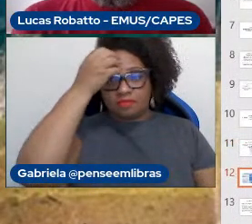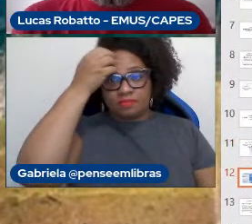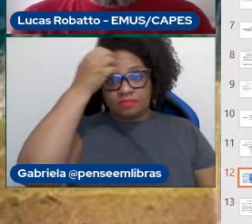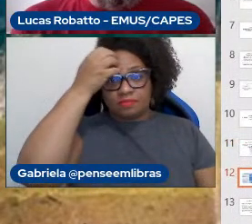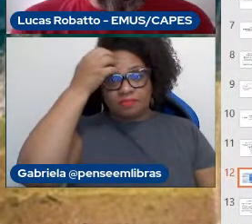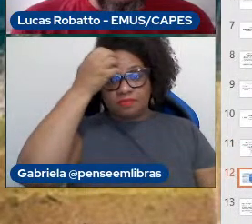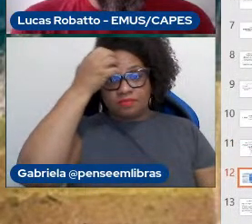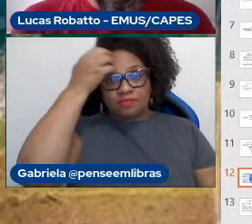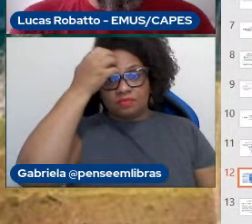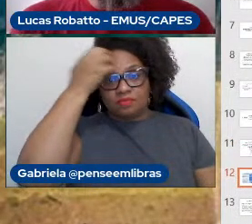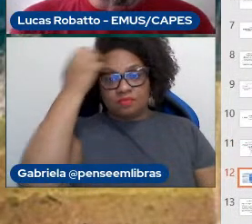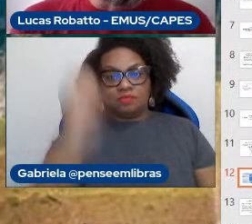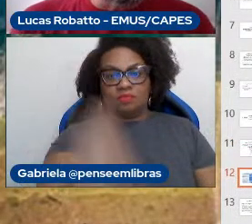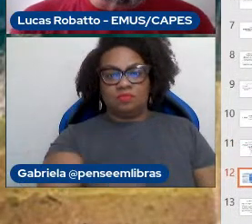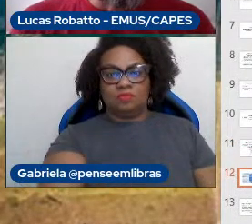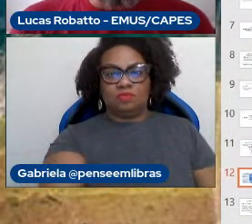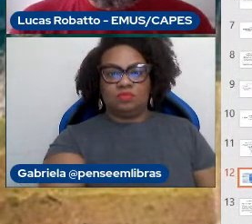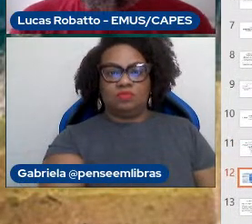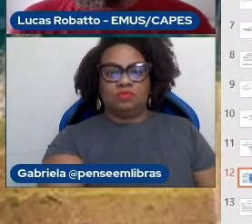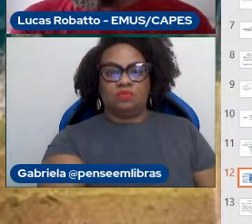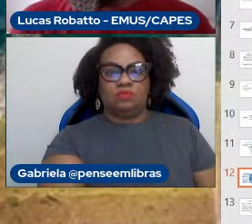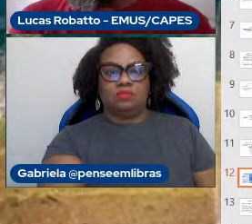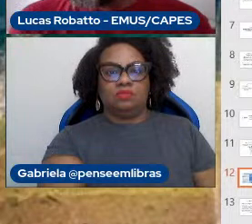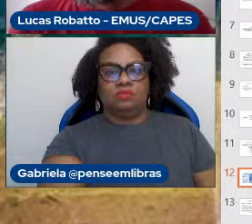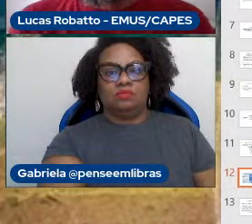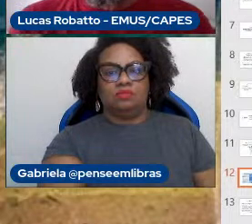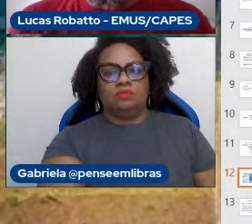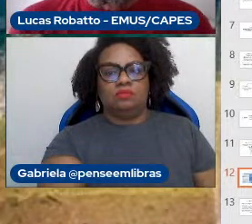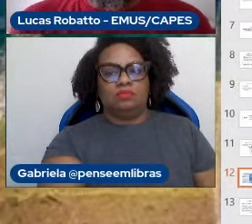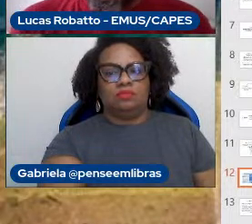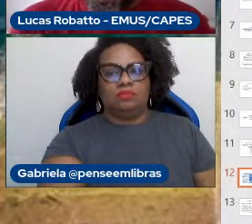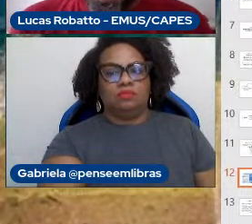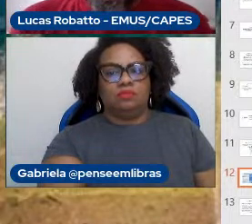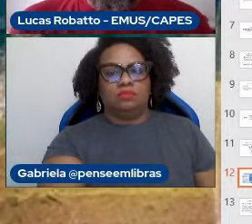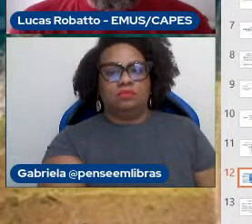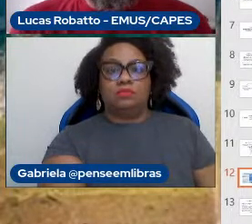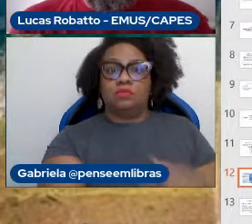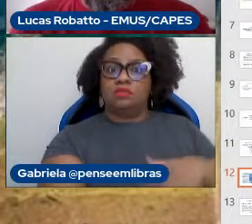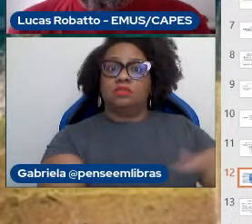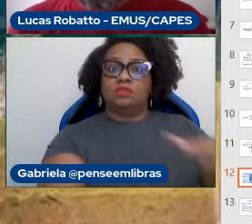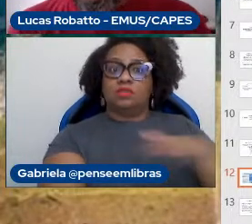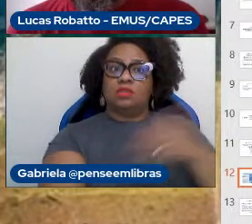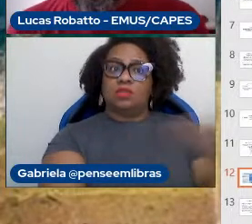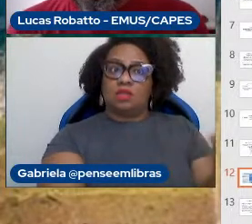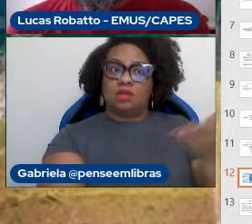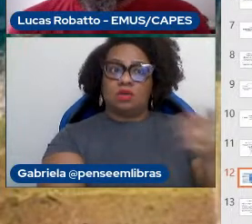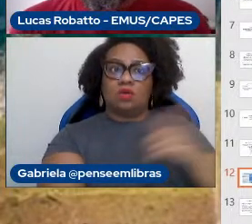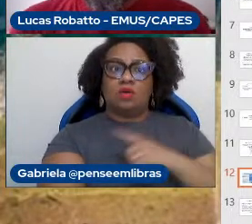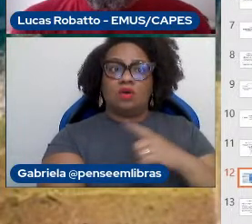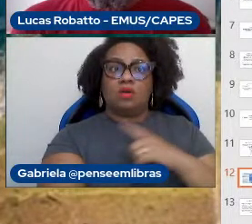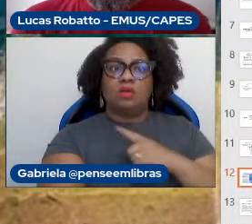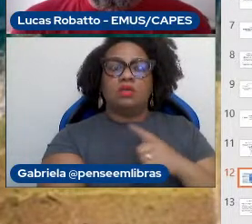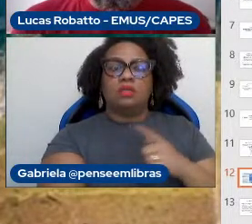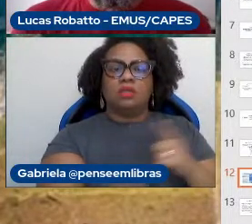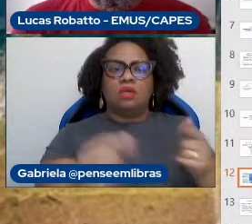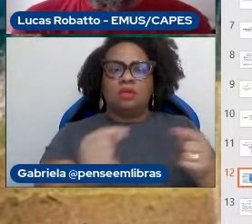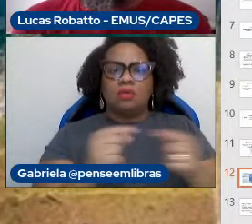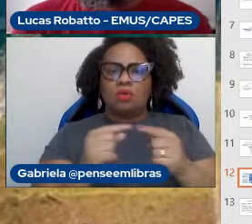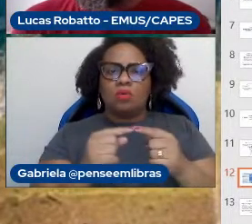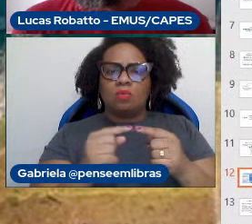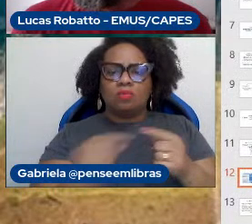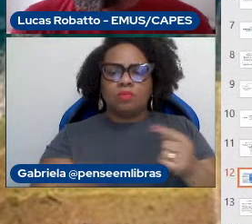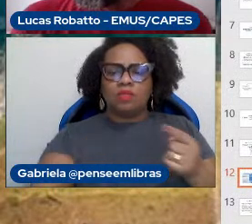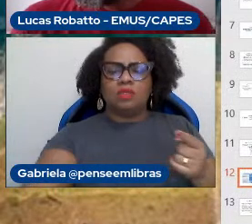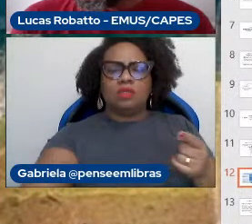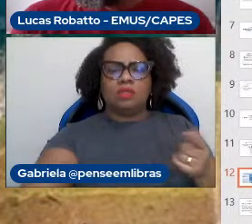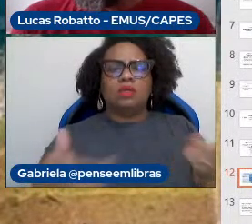agora, uma visão mais recente tem, que associa, como o Oliver Sacks fez, associa o músico ao